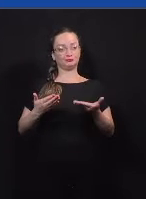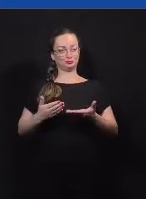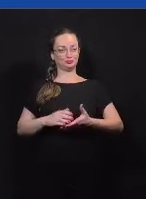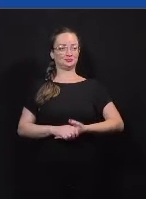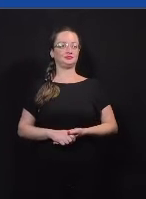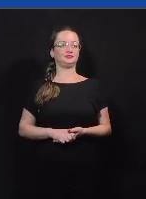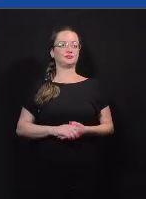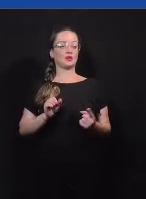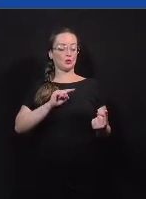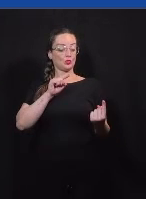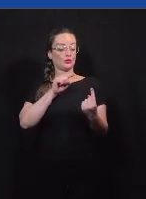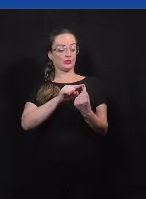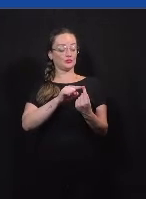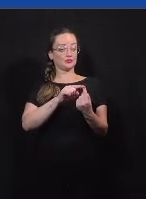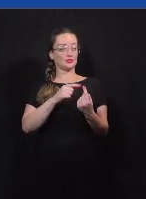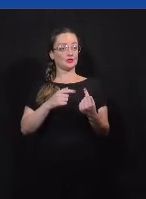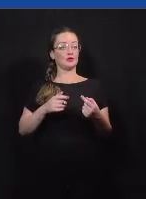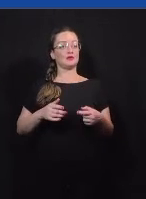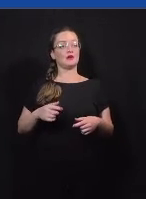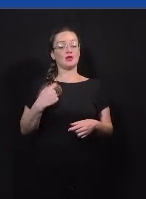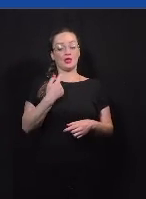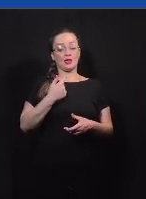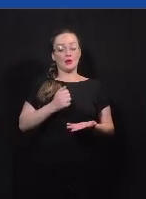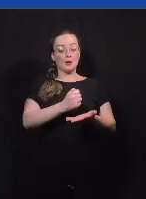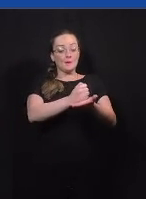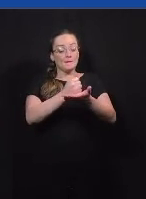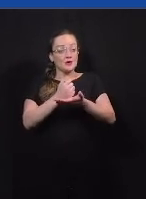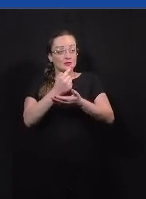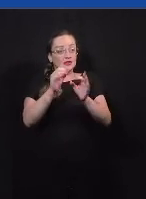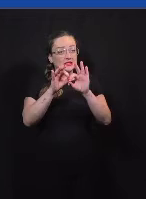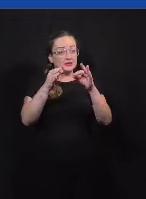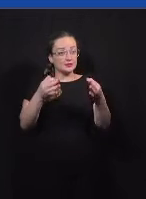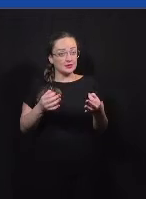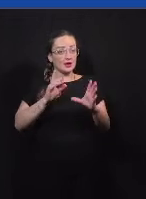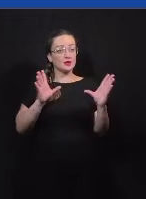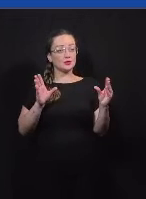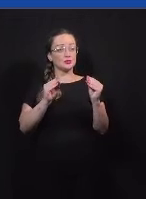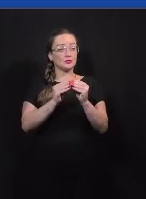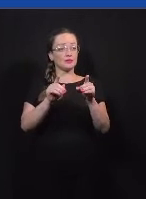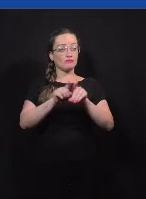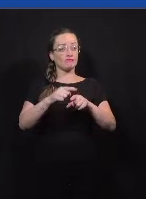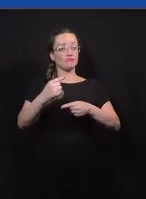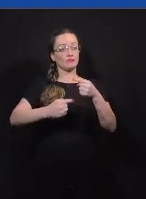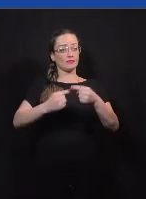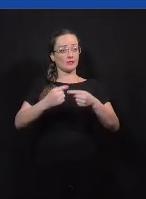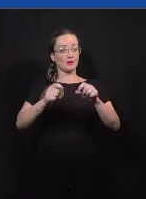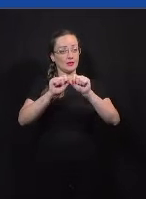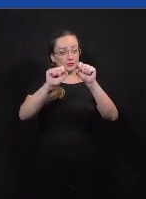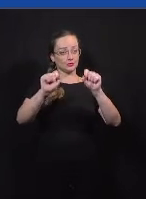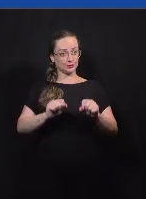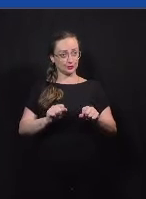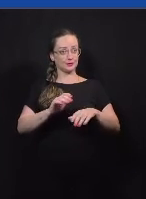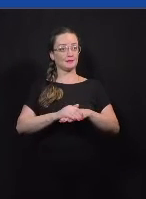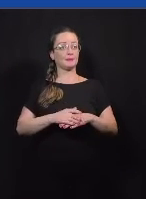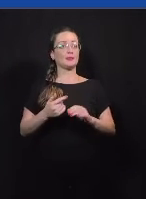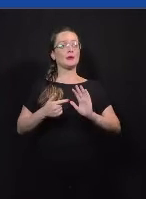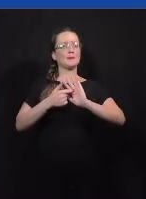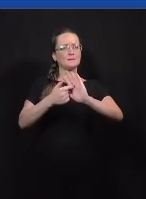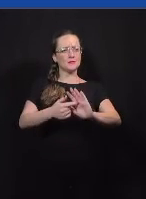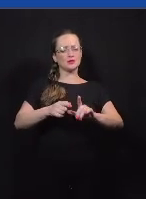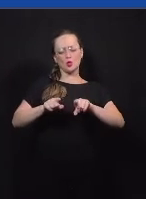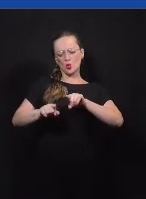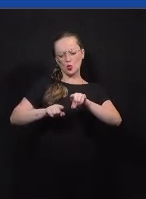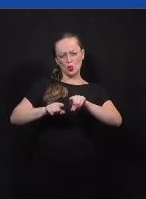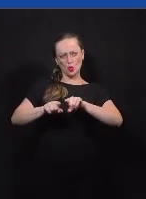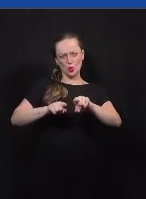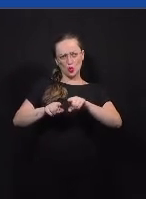O objetivo da nossa sessão é trazer uma versão simplificada e resumida de um debate estruturado. A gente vai simular uma competição que a